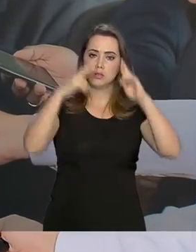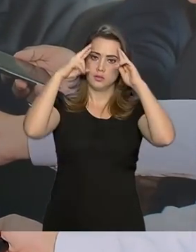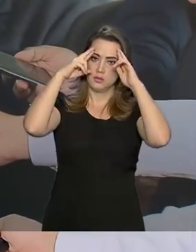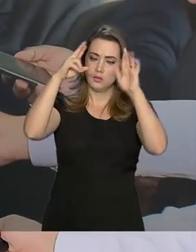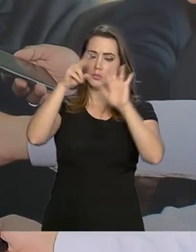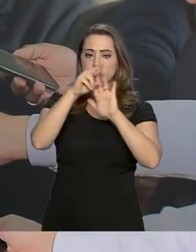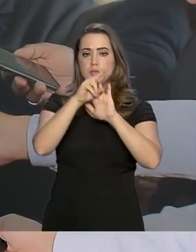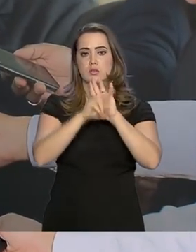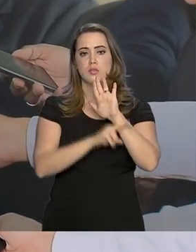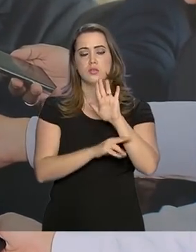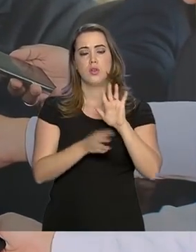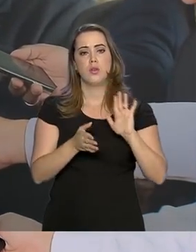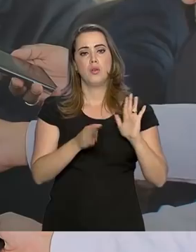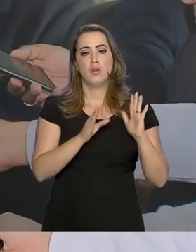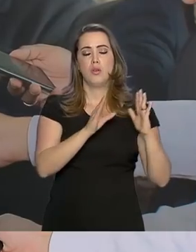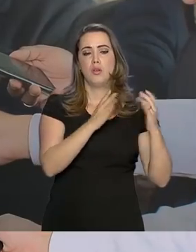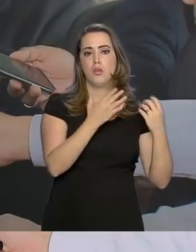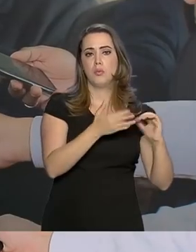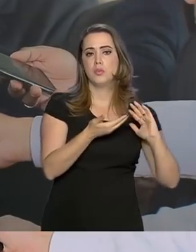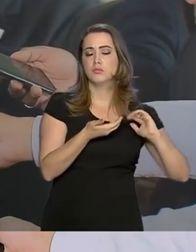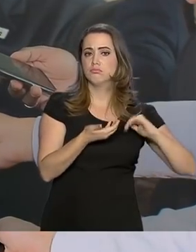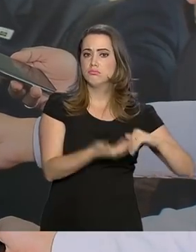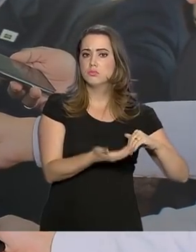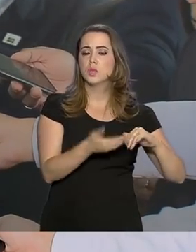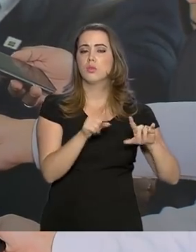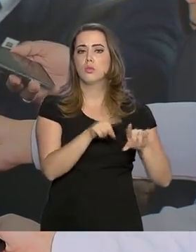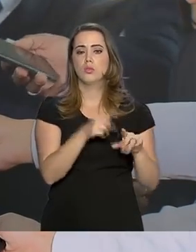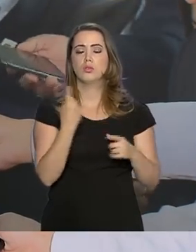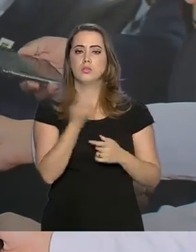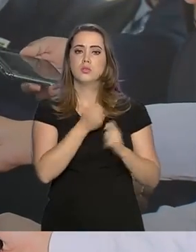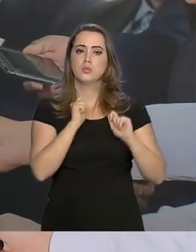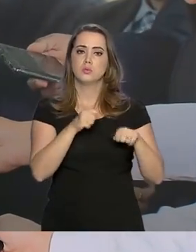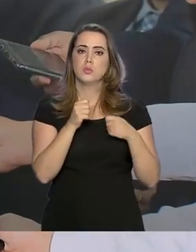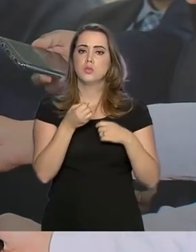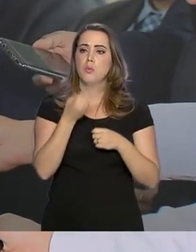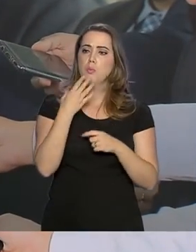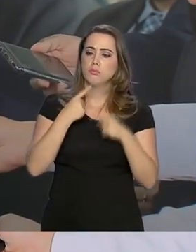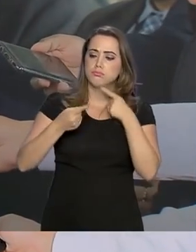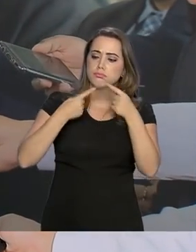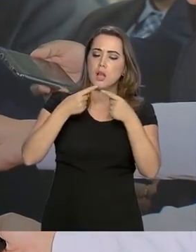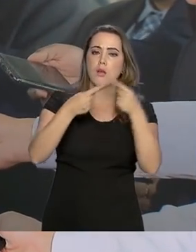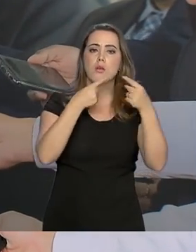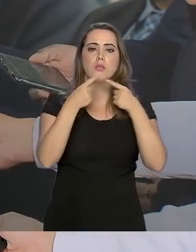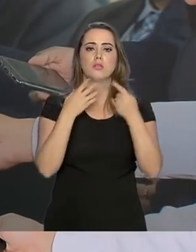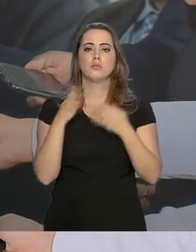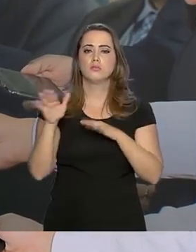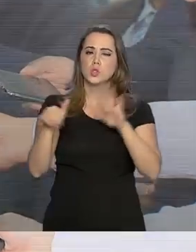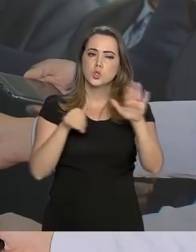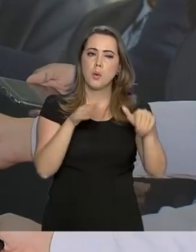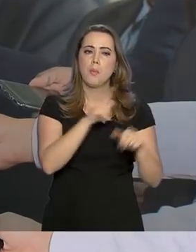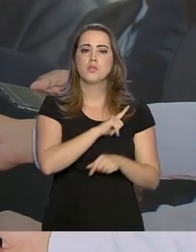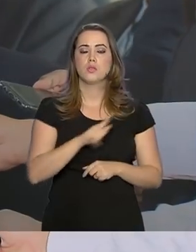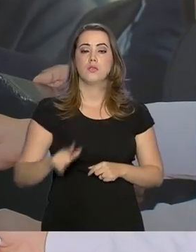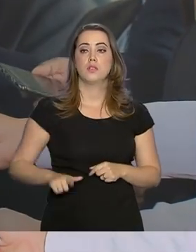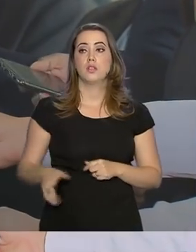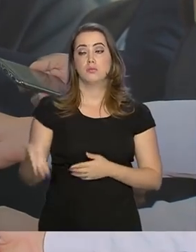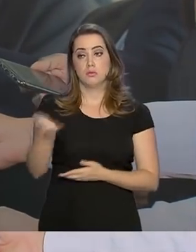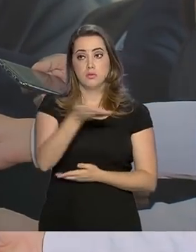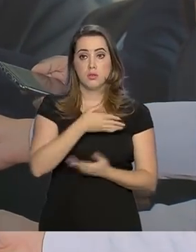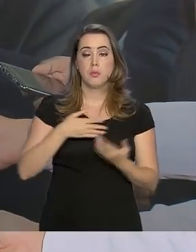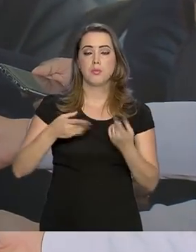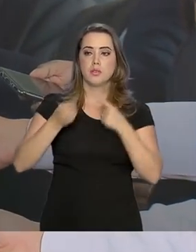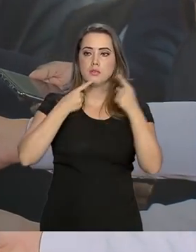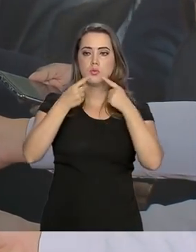o regimento da casa, respeitando o espaço da oposição, a gente possa fazer um bom debate, atraindo os governadores para esse debate,